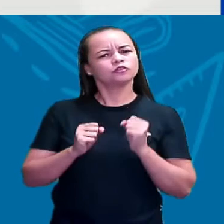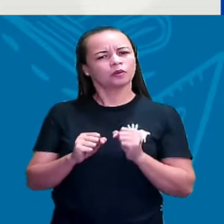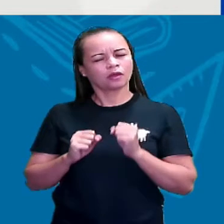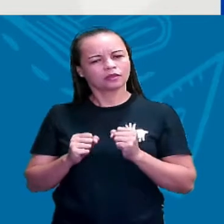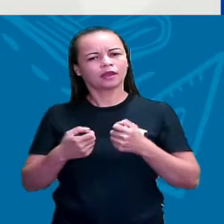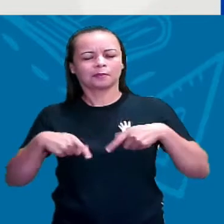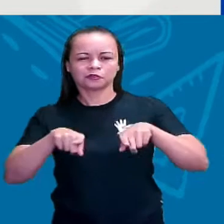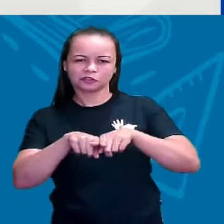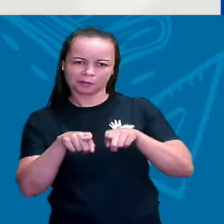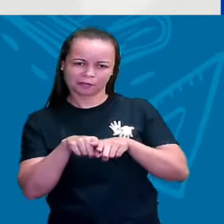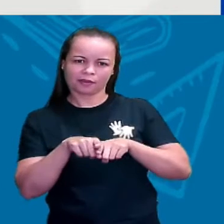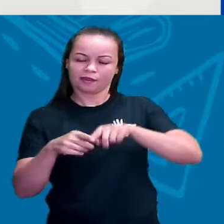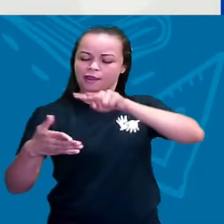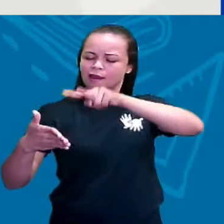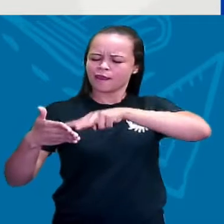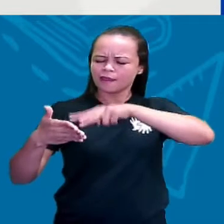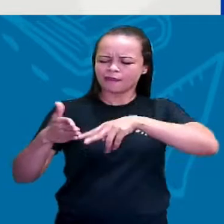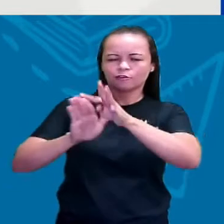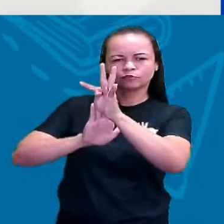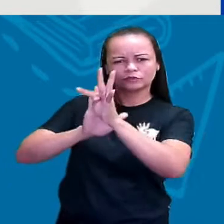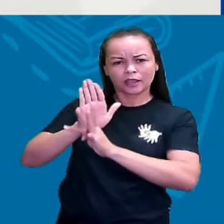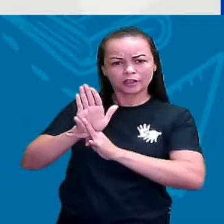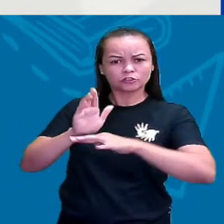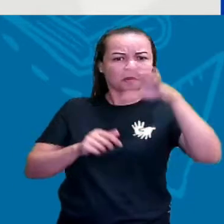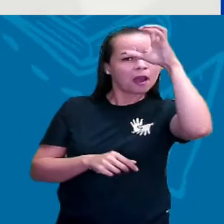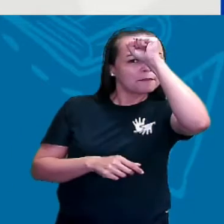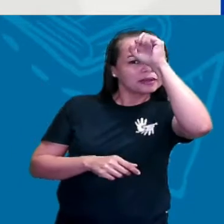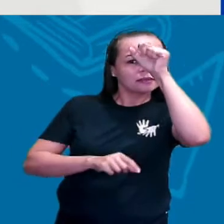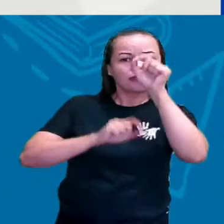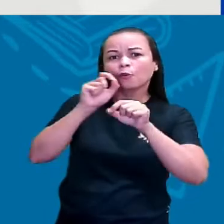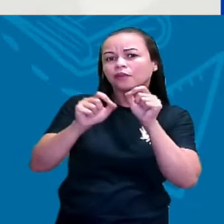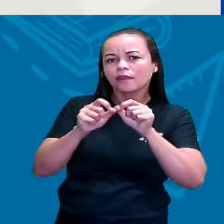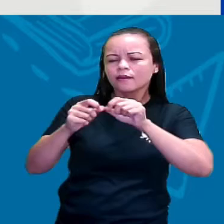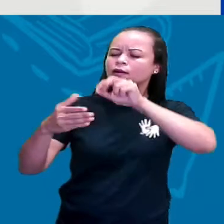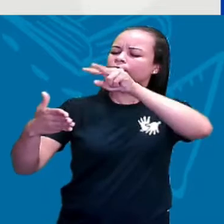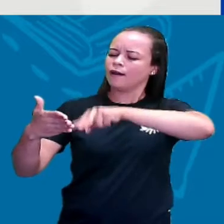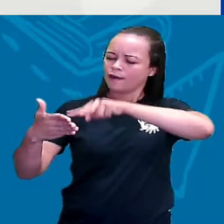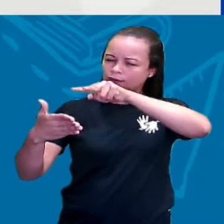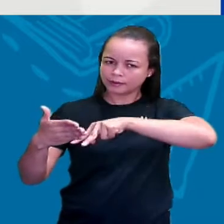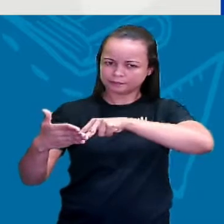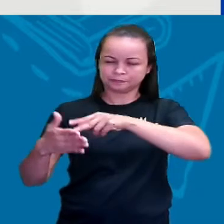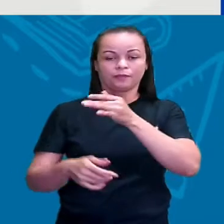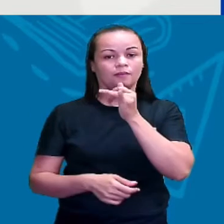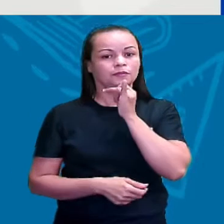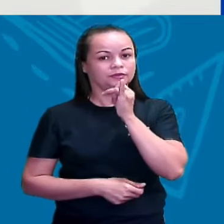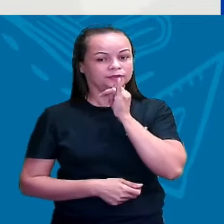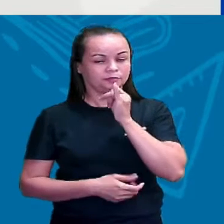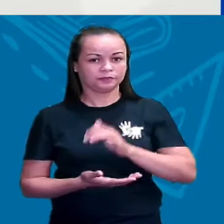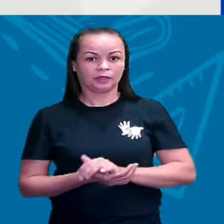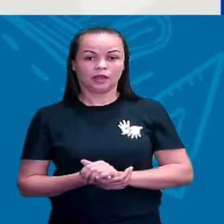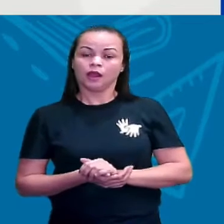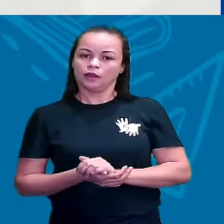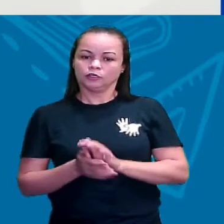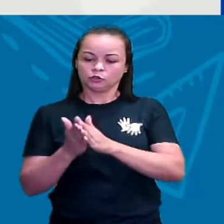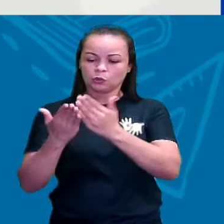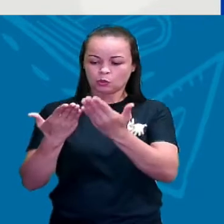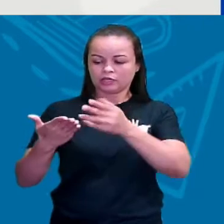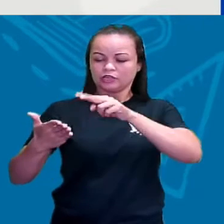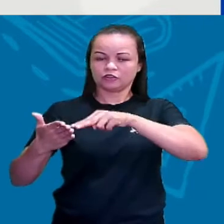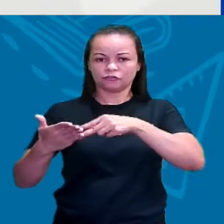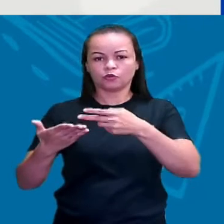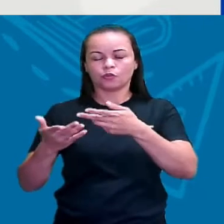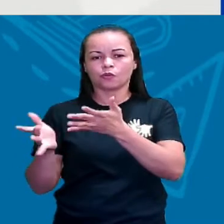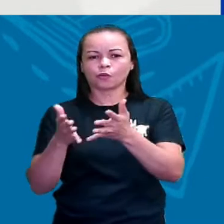ler um texto para aprender a ler. Por exemplo, no livro didático, quando a gente está na